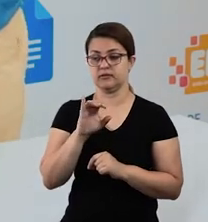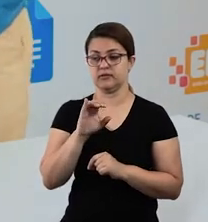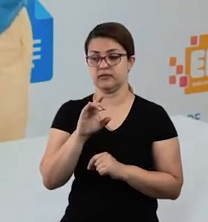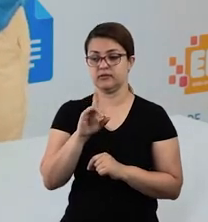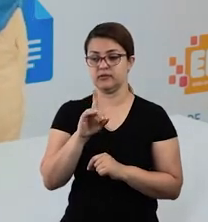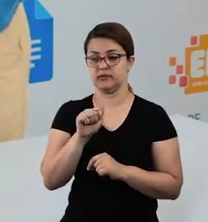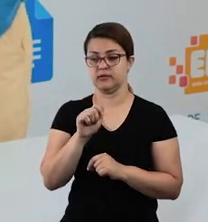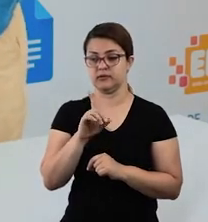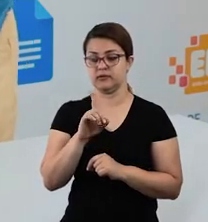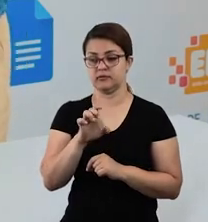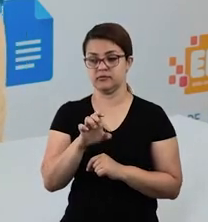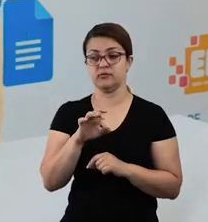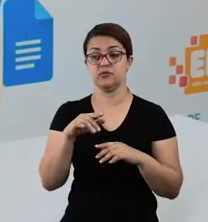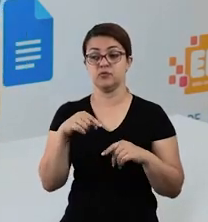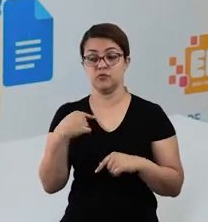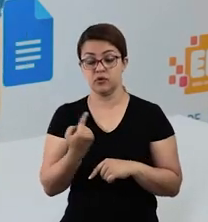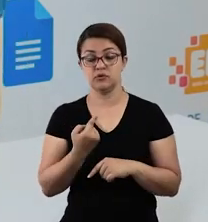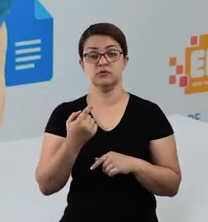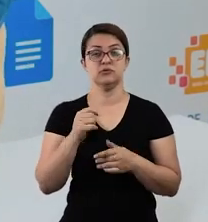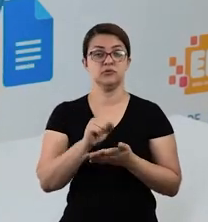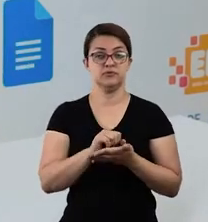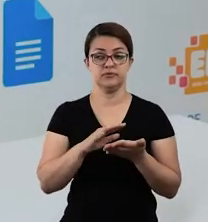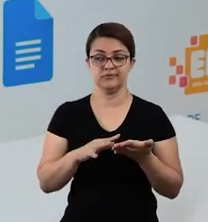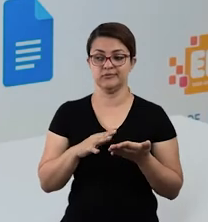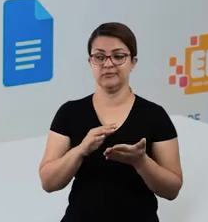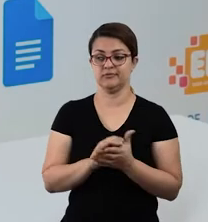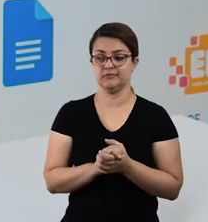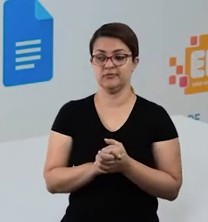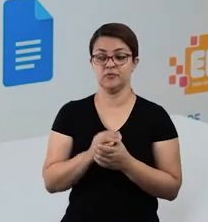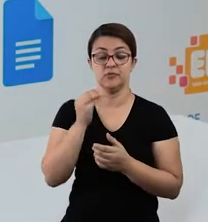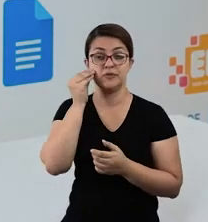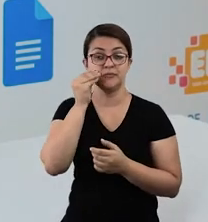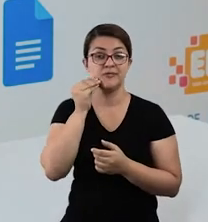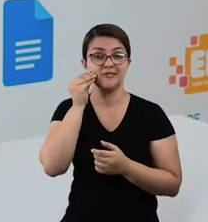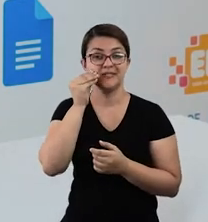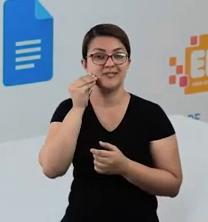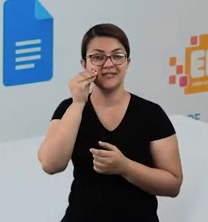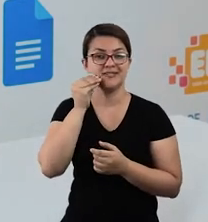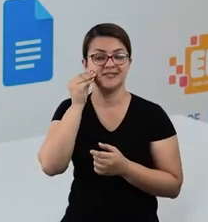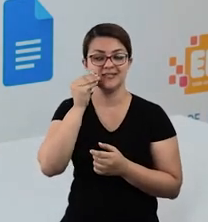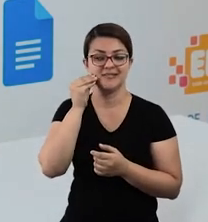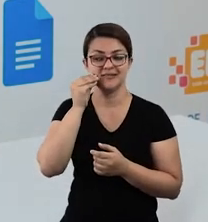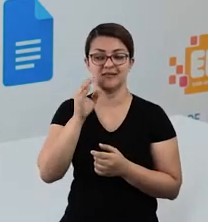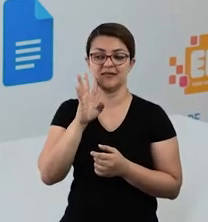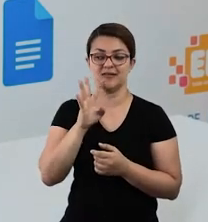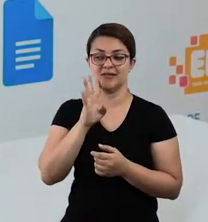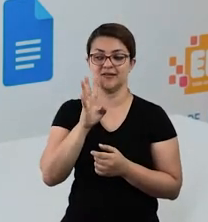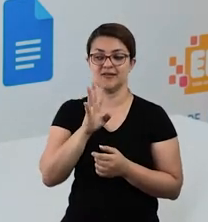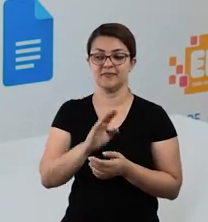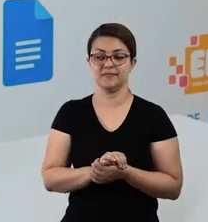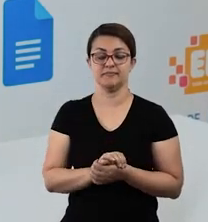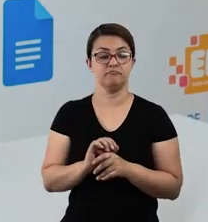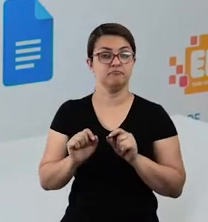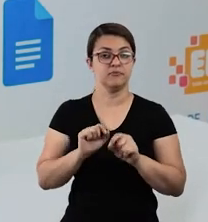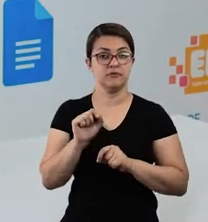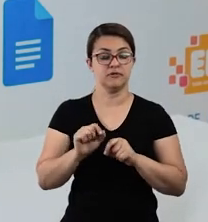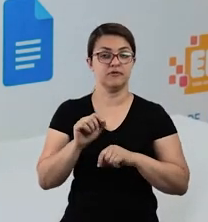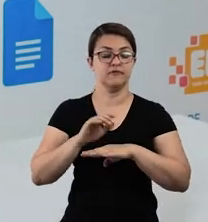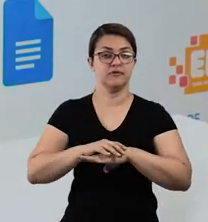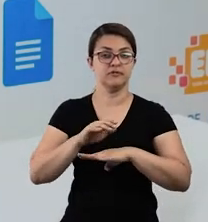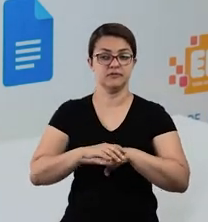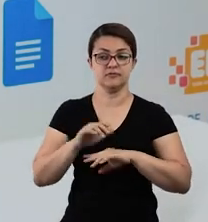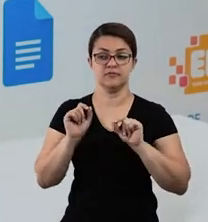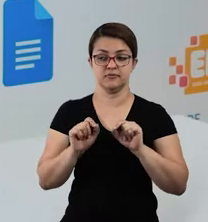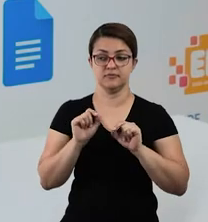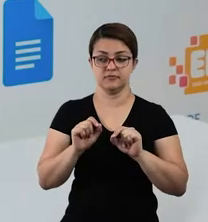A nossa atividade, que é mais uma experiência, vai estar muito bacana e muito legal. O que vocês